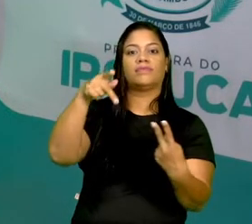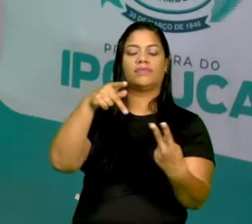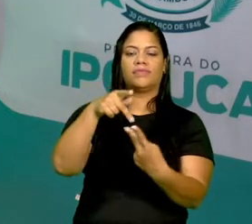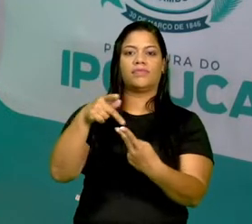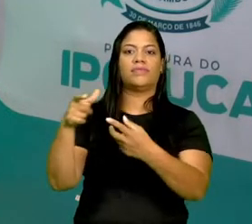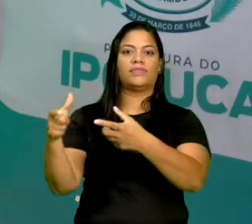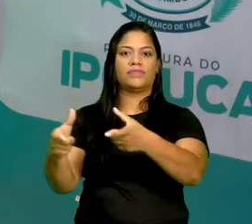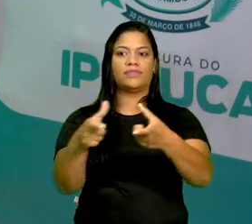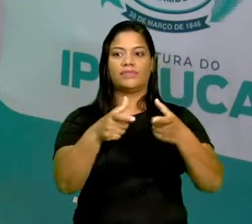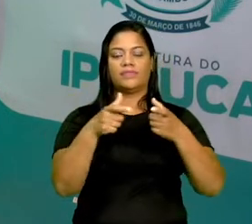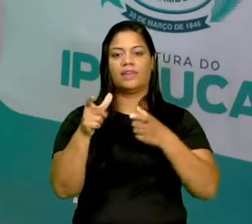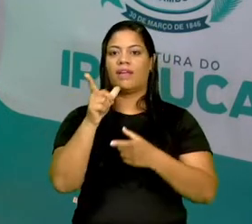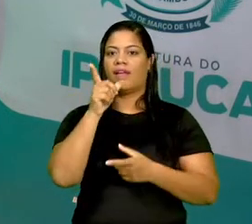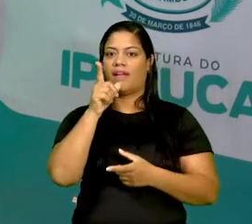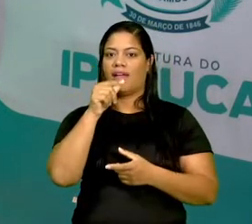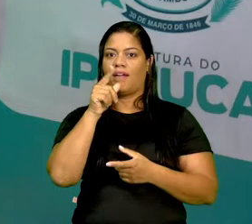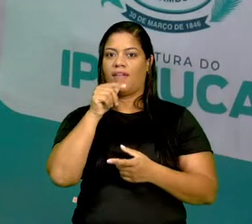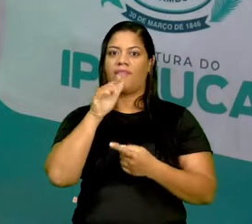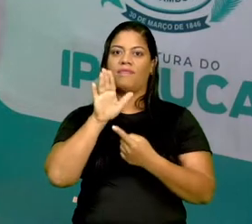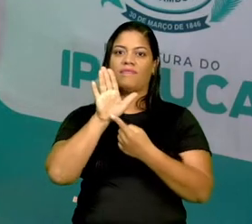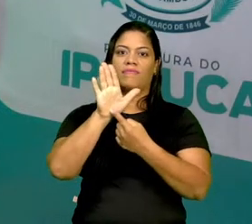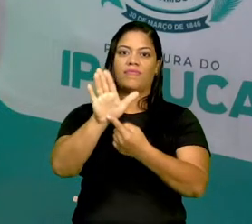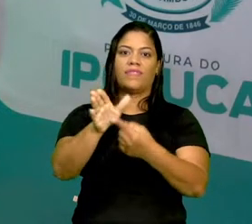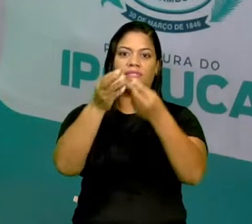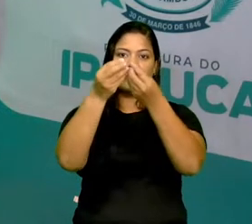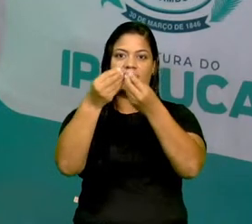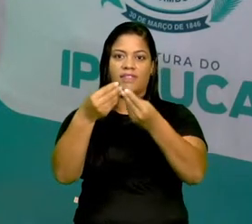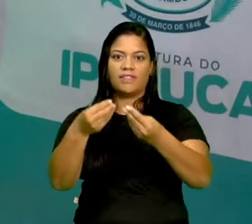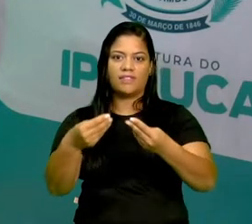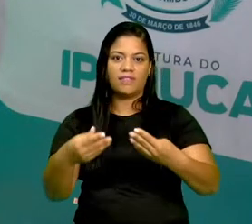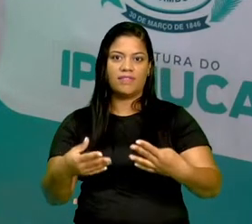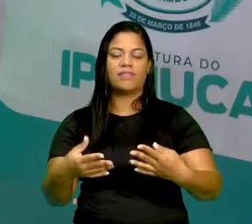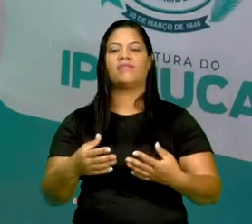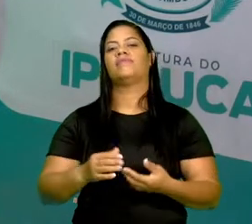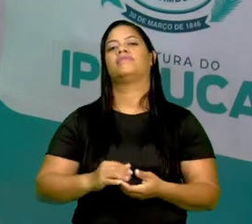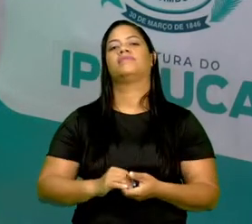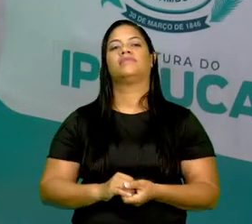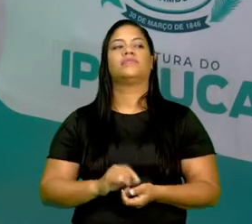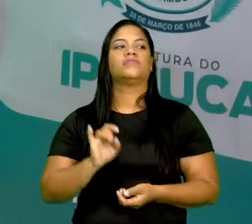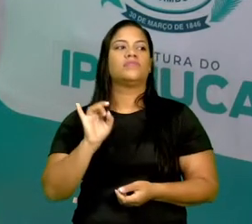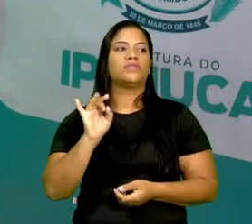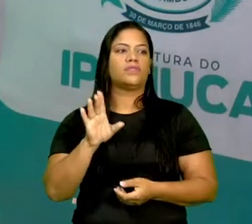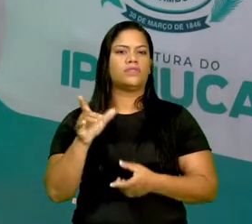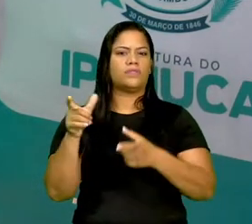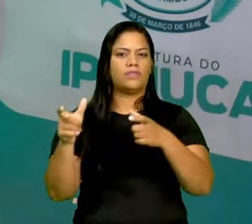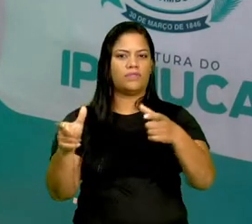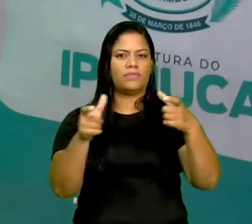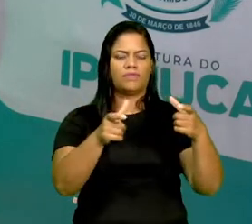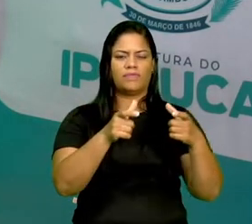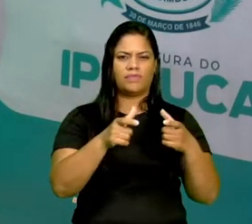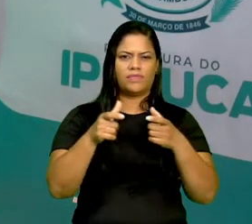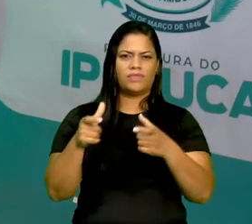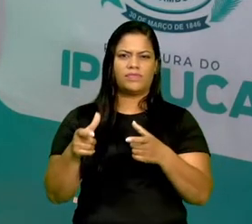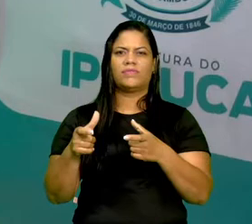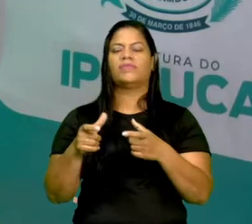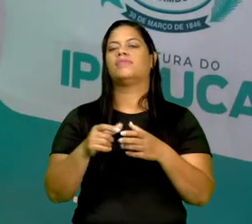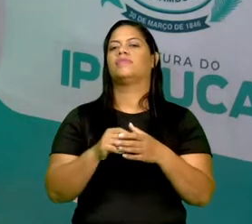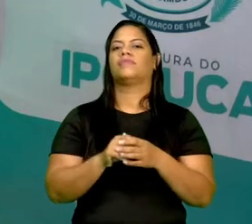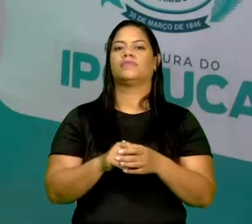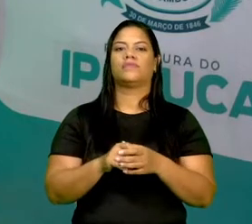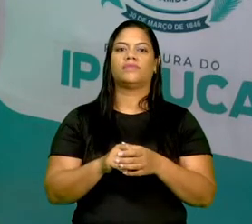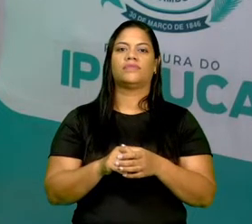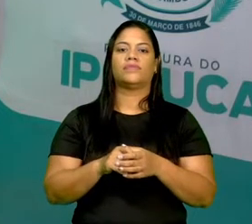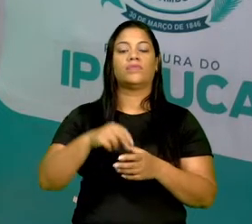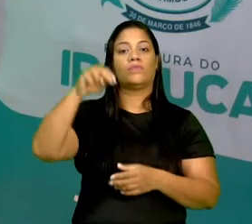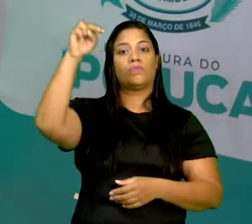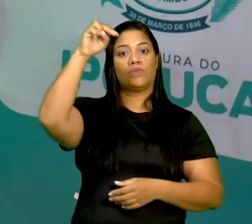todo o ambiente, a água vai apresentar no estado líquido. Só em determinados pontos, nos